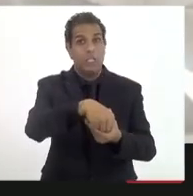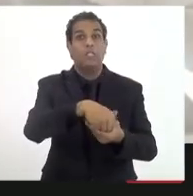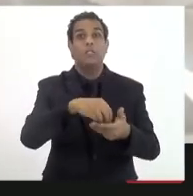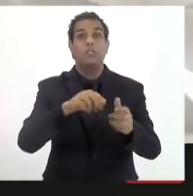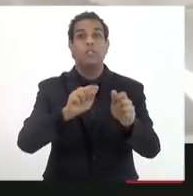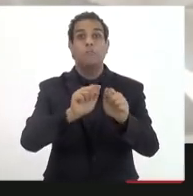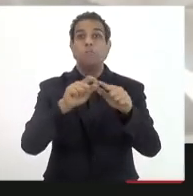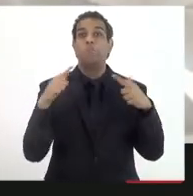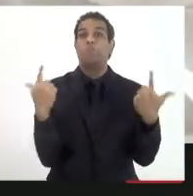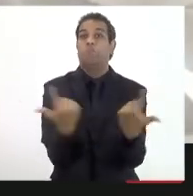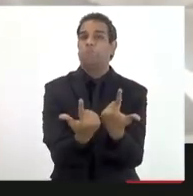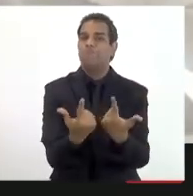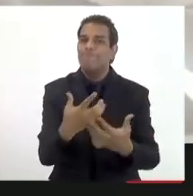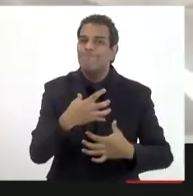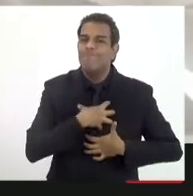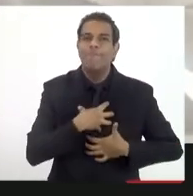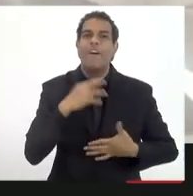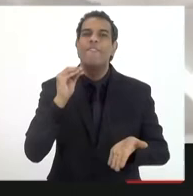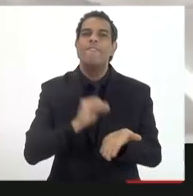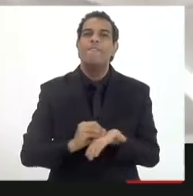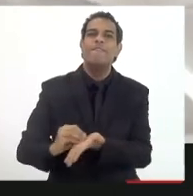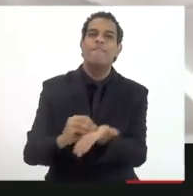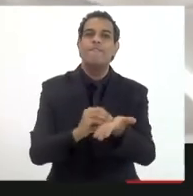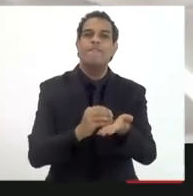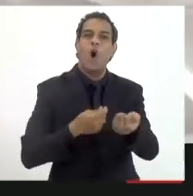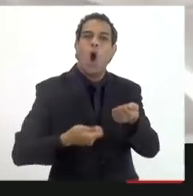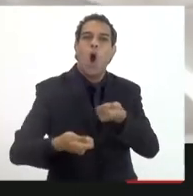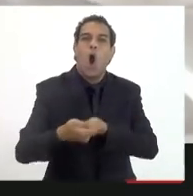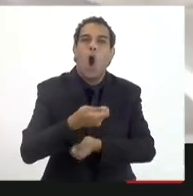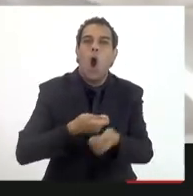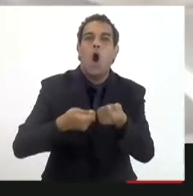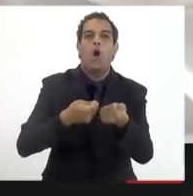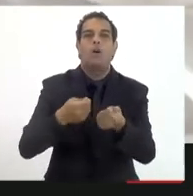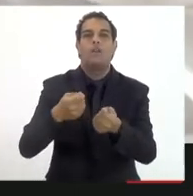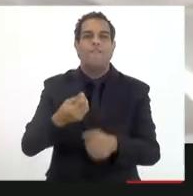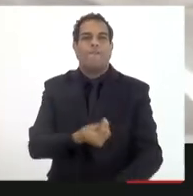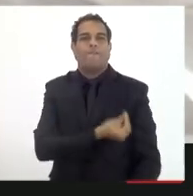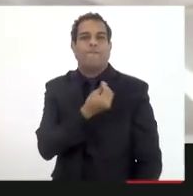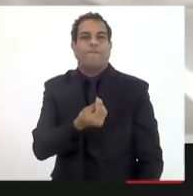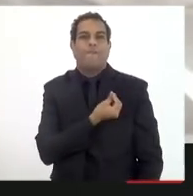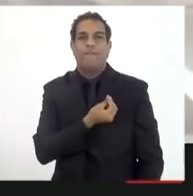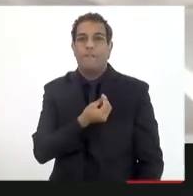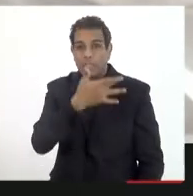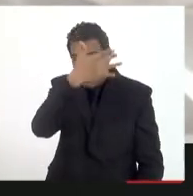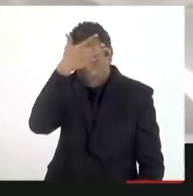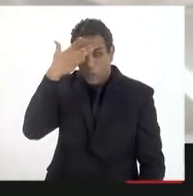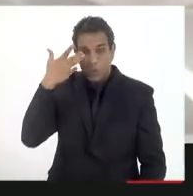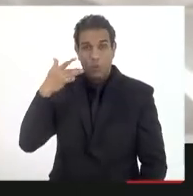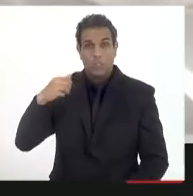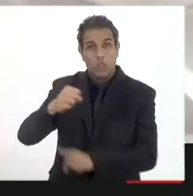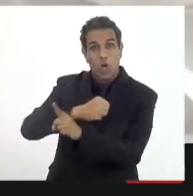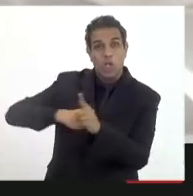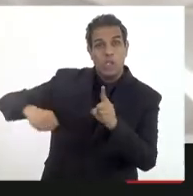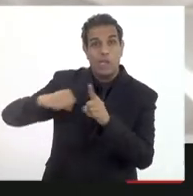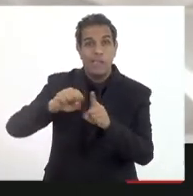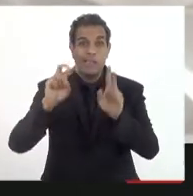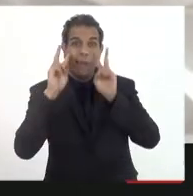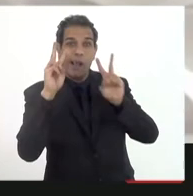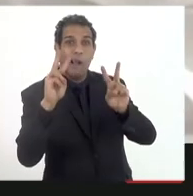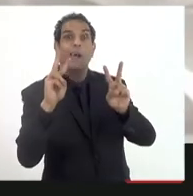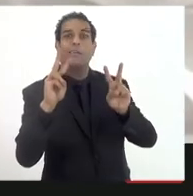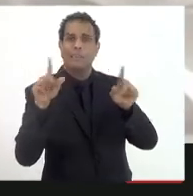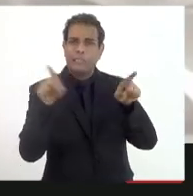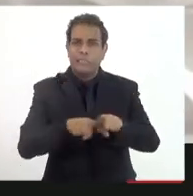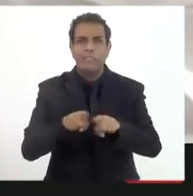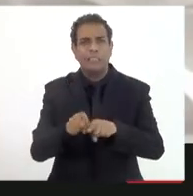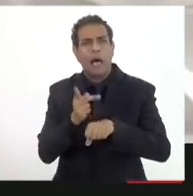Então, acho, sinto falta do controle social, da participação da sociedade civil. Então, acho que teríamos que buscar